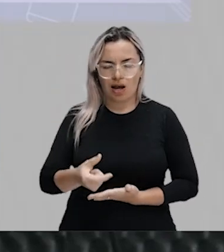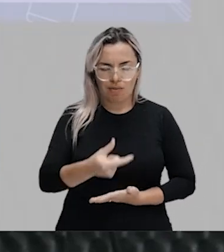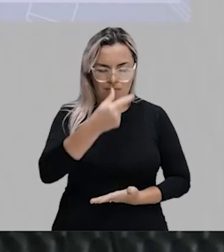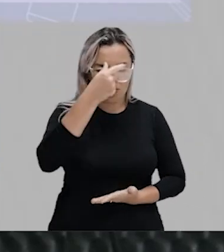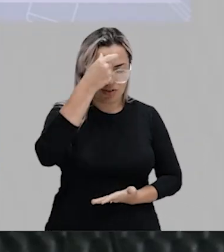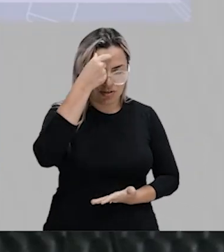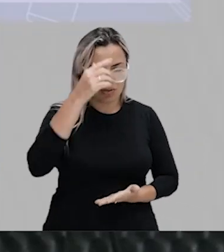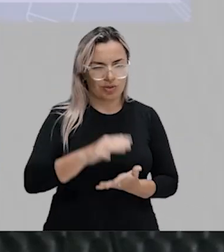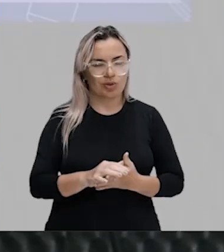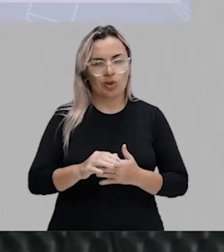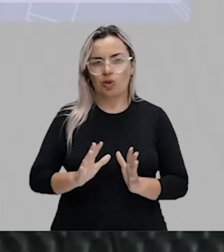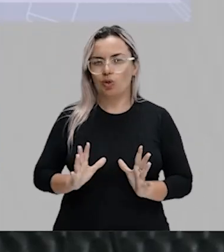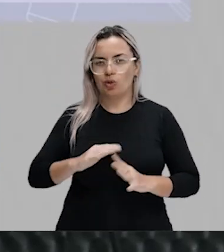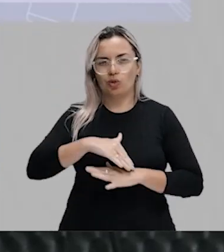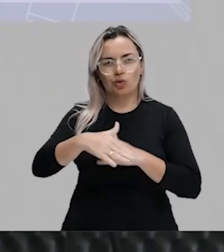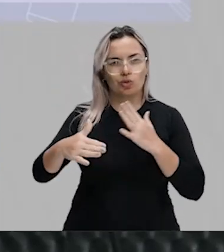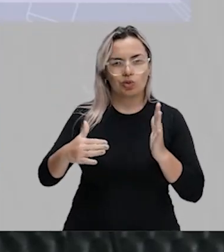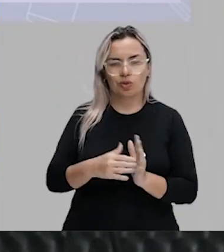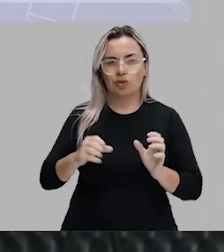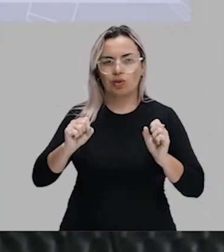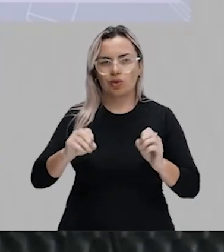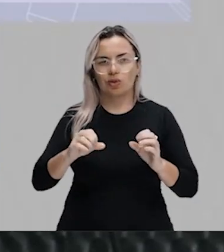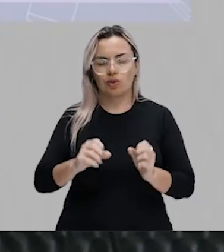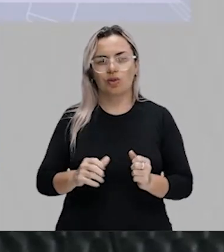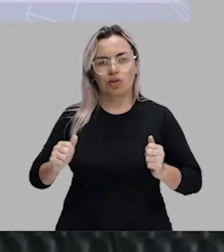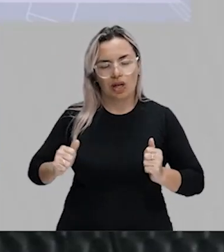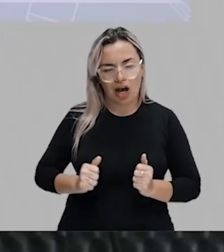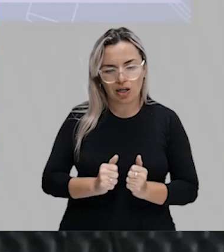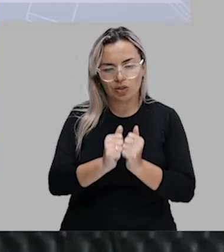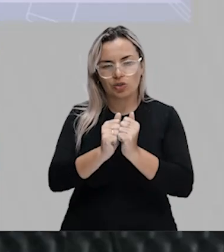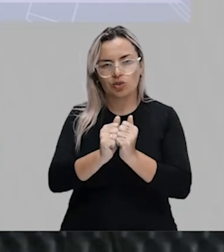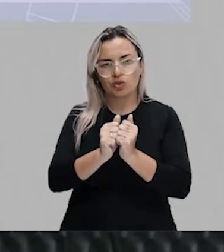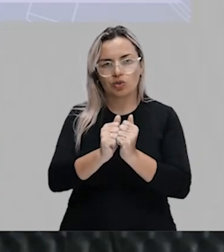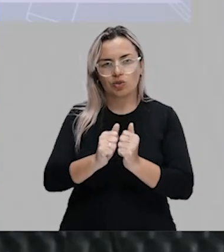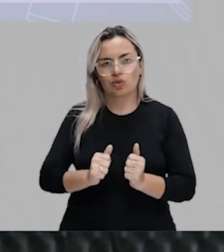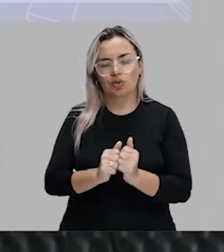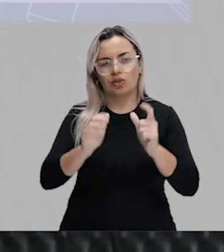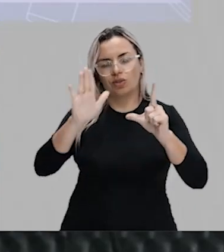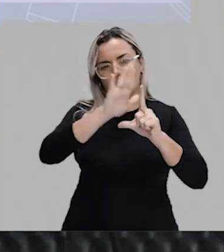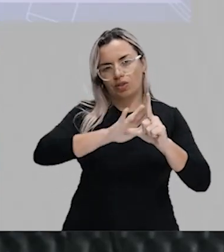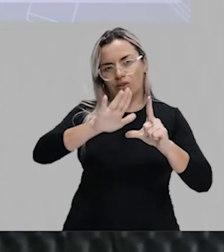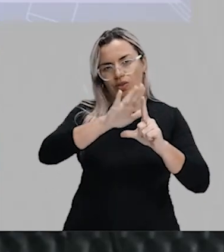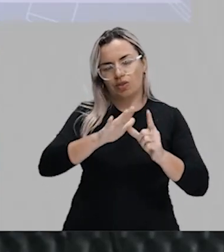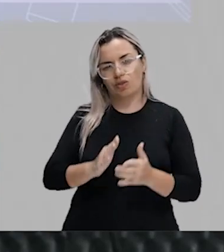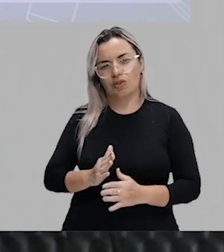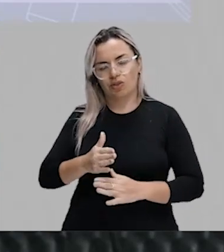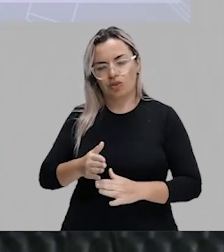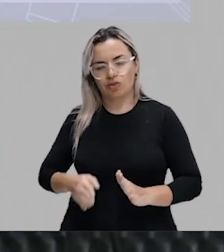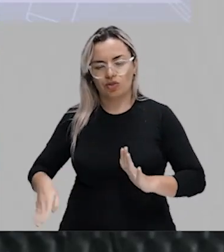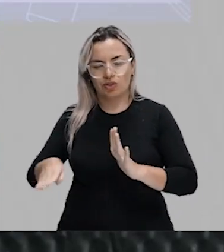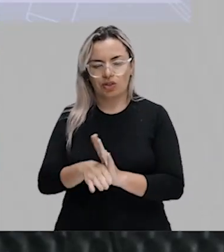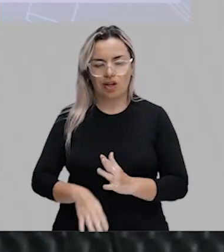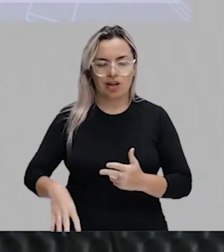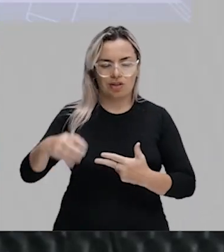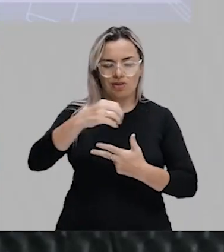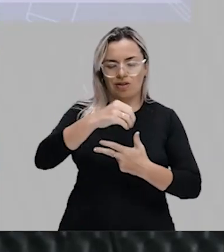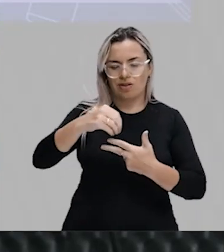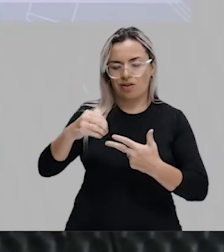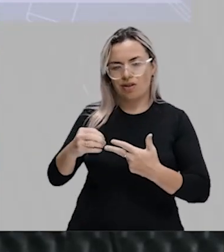plataforma. Que acompanham a plataforma. Vocês vão pôr nem aldedilho. Com tudo na cabeça. Com tudo memorizado.